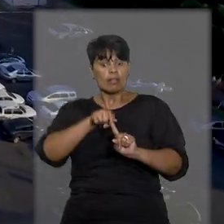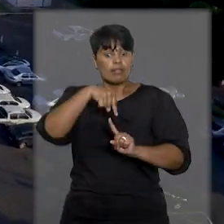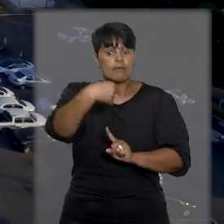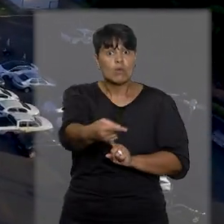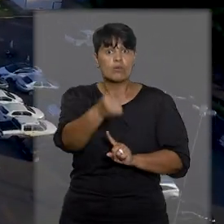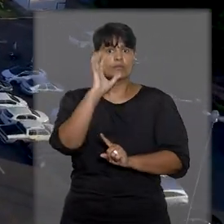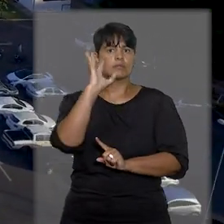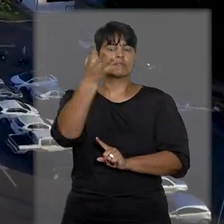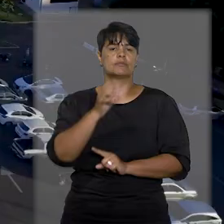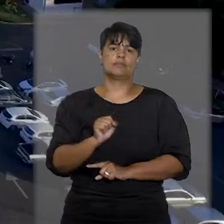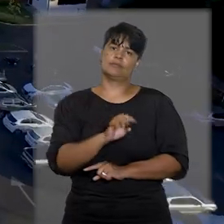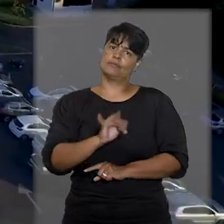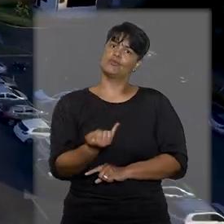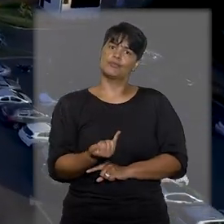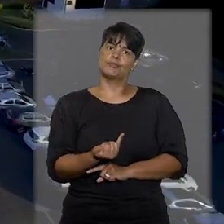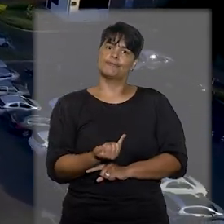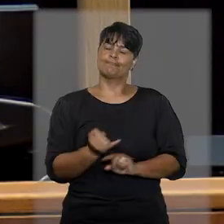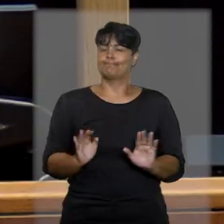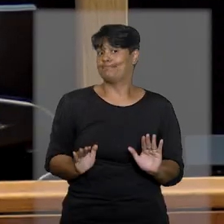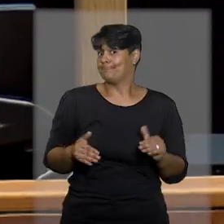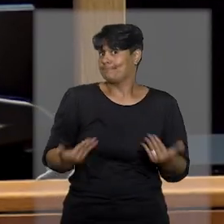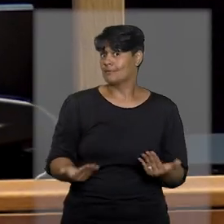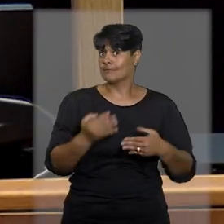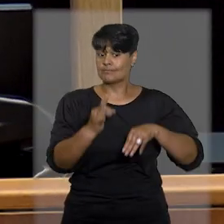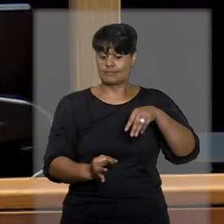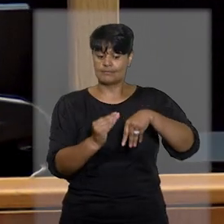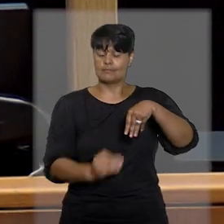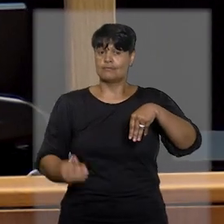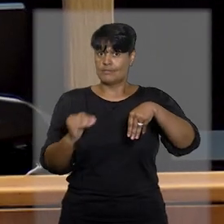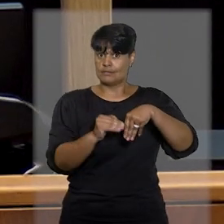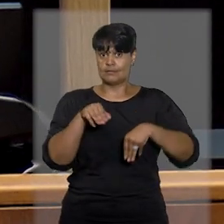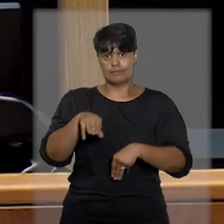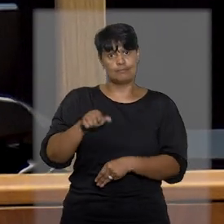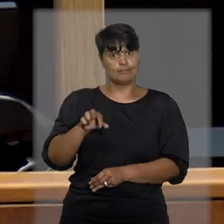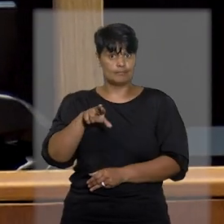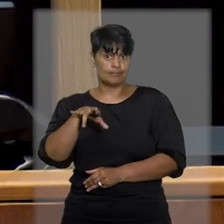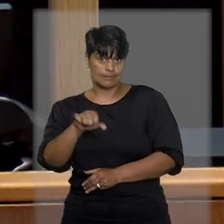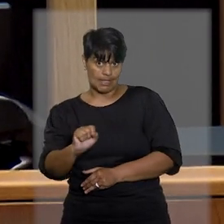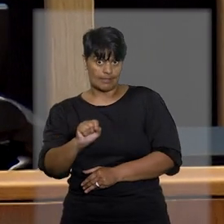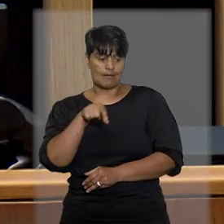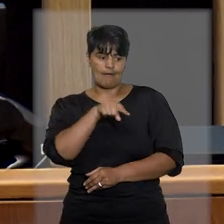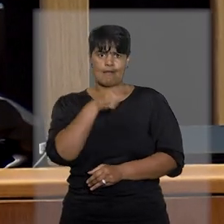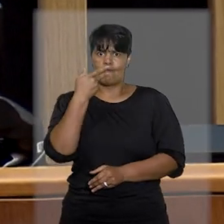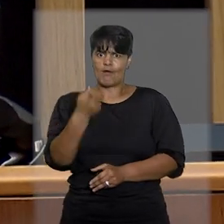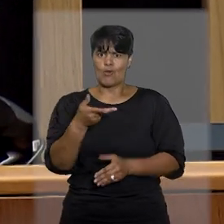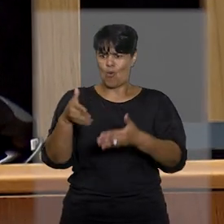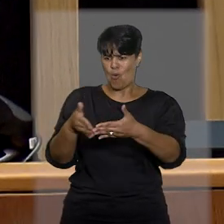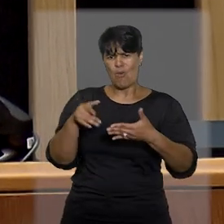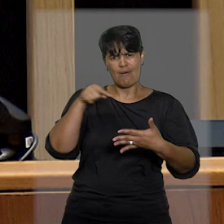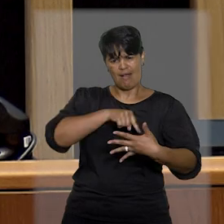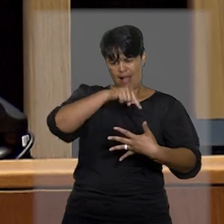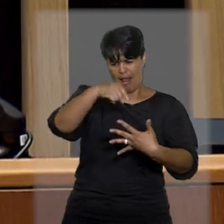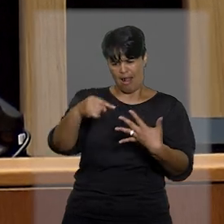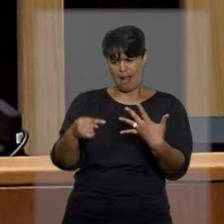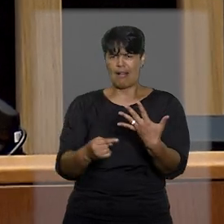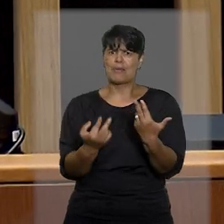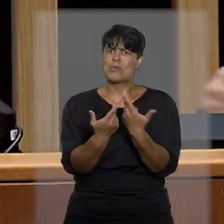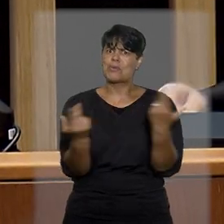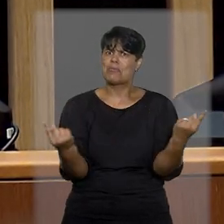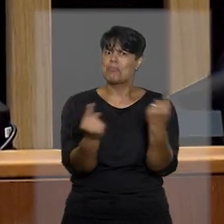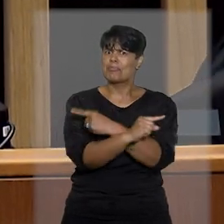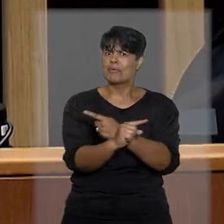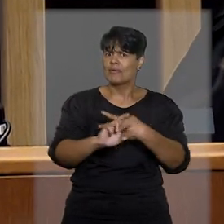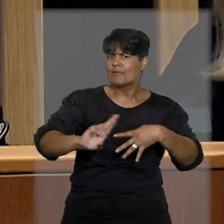após a decisão do STJ. Mas para a ministra Maria Tereza de Assis Moura, o pedido tem nítidos contornos